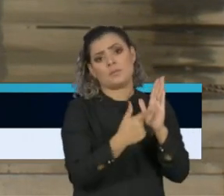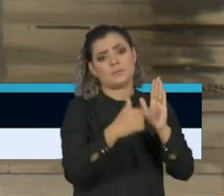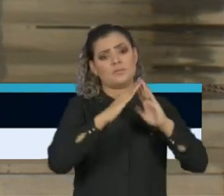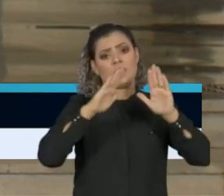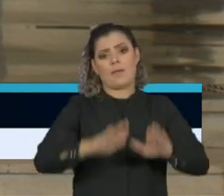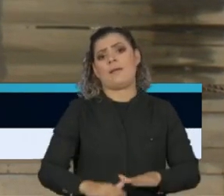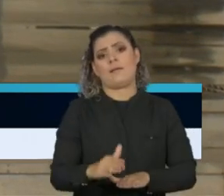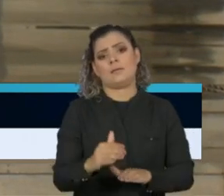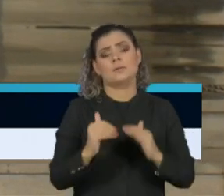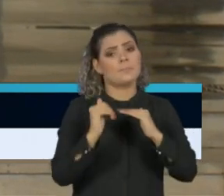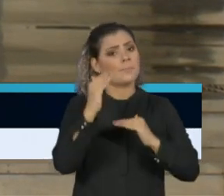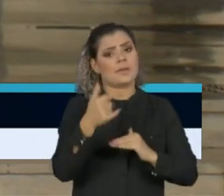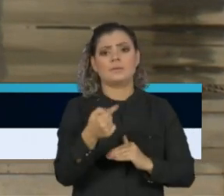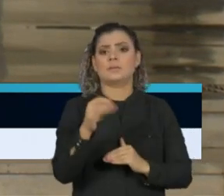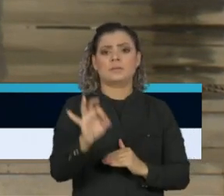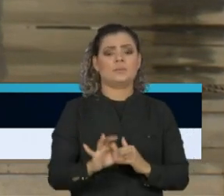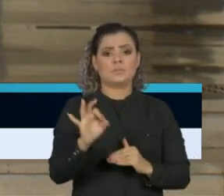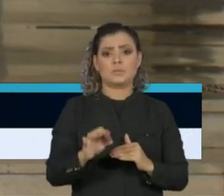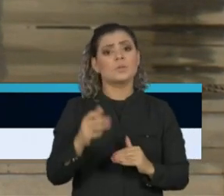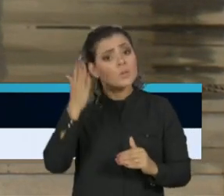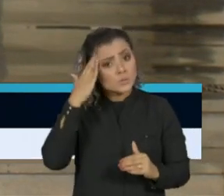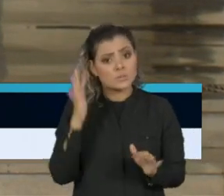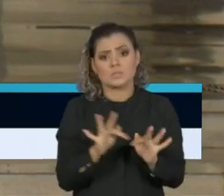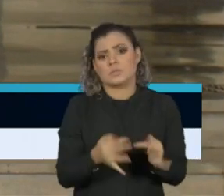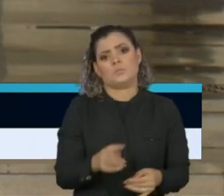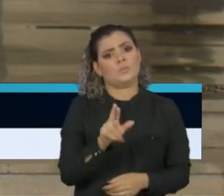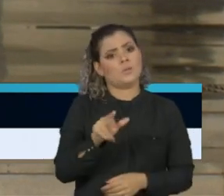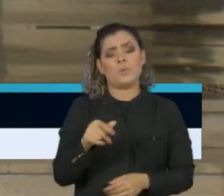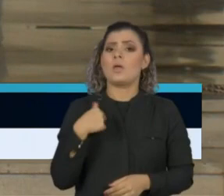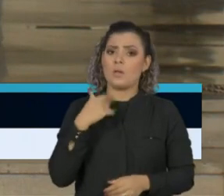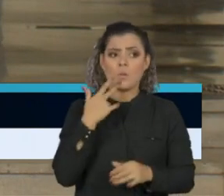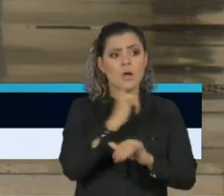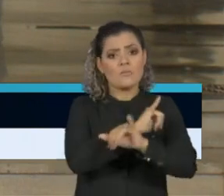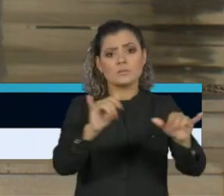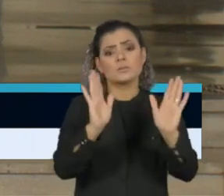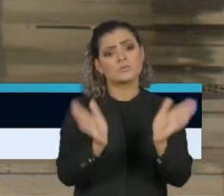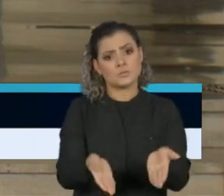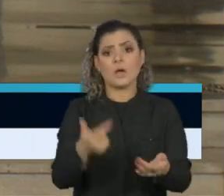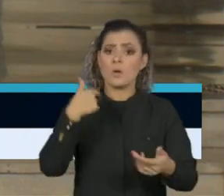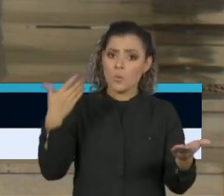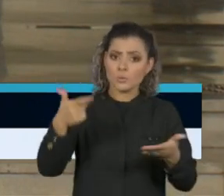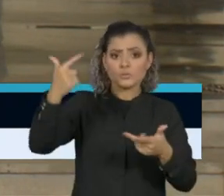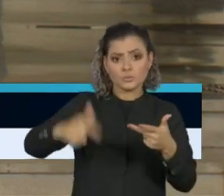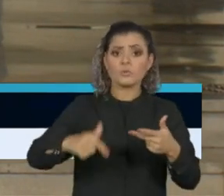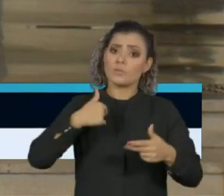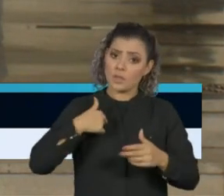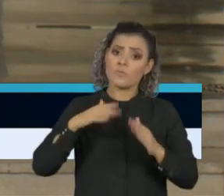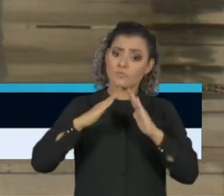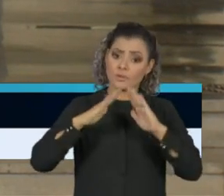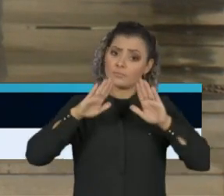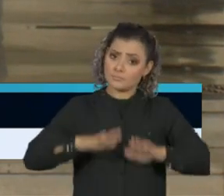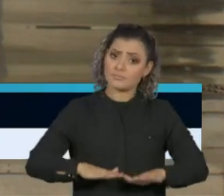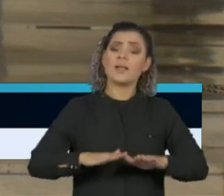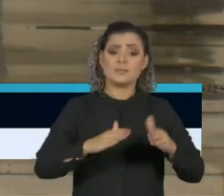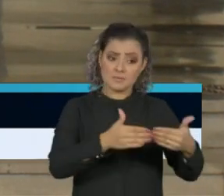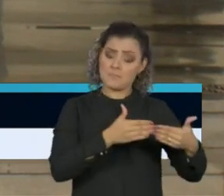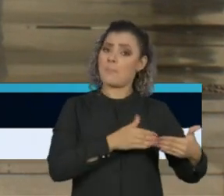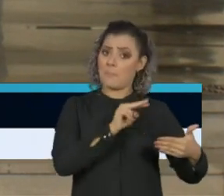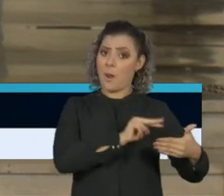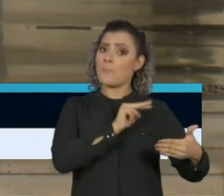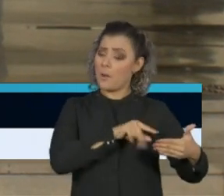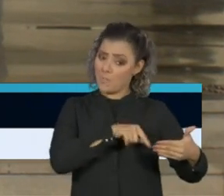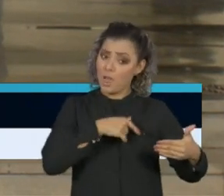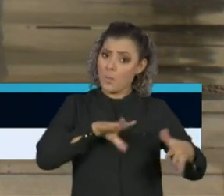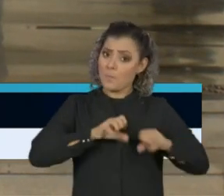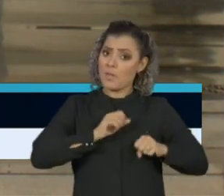numa quarentena que não é simples para ninguém. Eu dei o meu testemunho ontem, o governador deu de novo hoje, eu fiquei em quarentena. E posso dizer que não